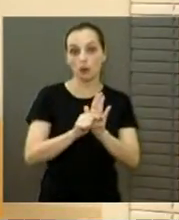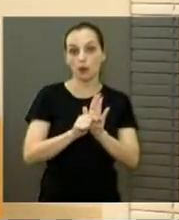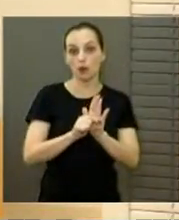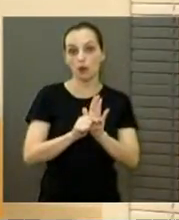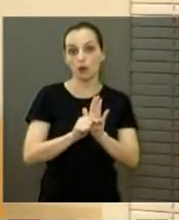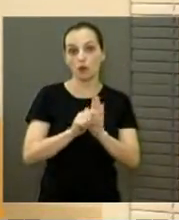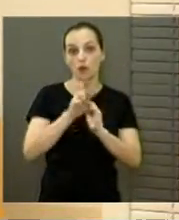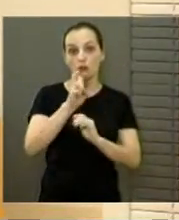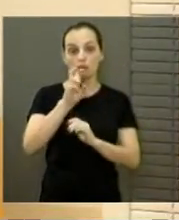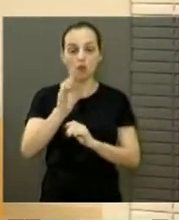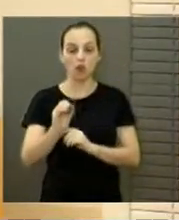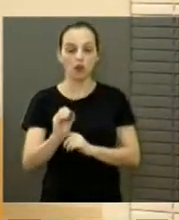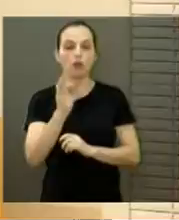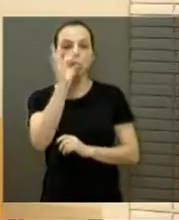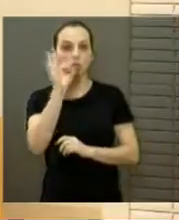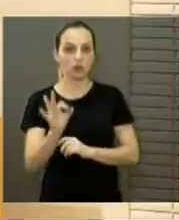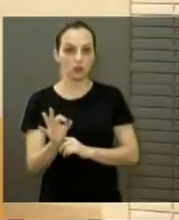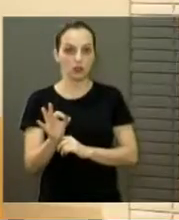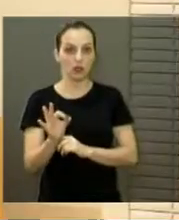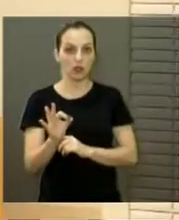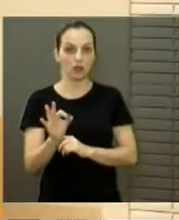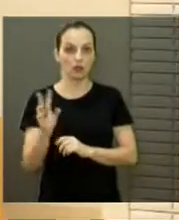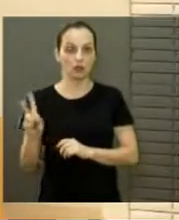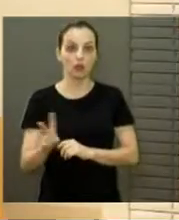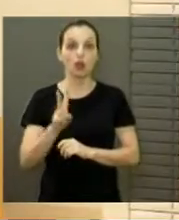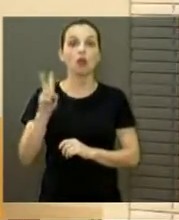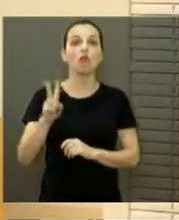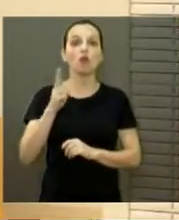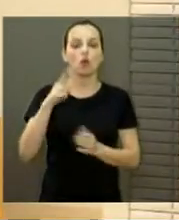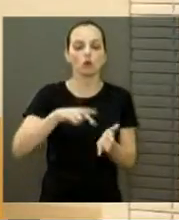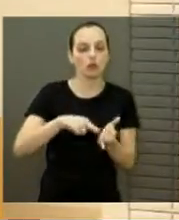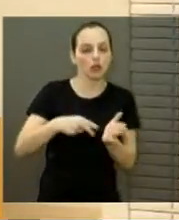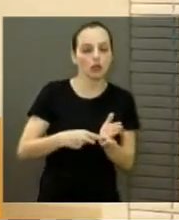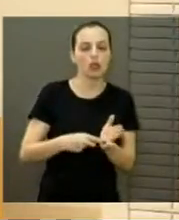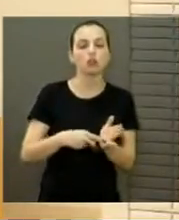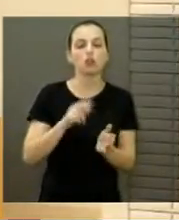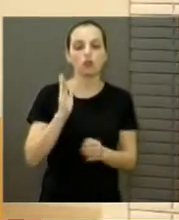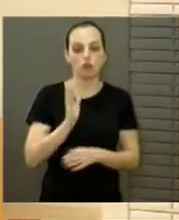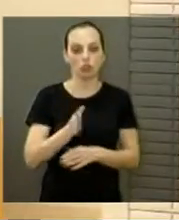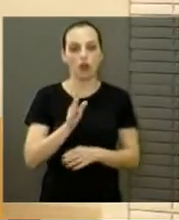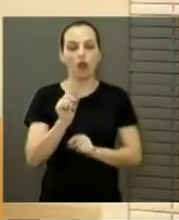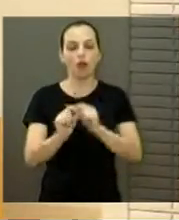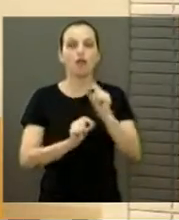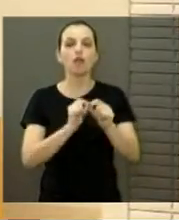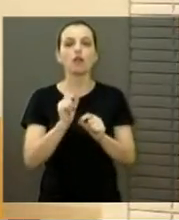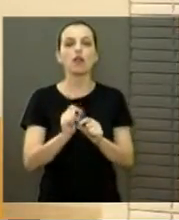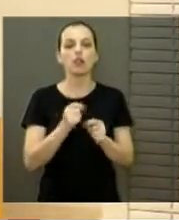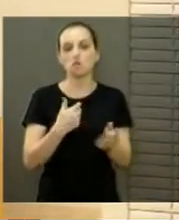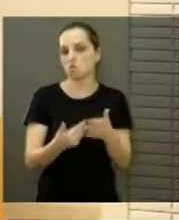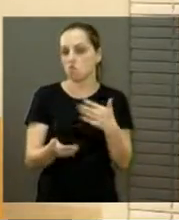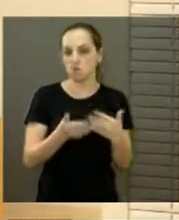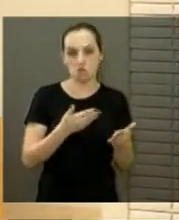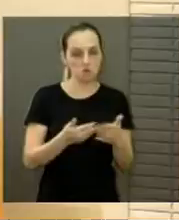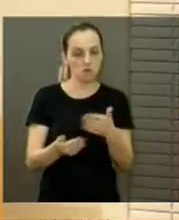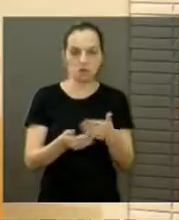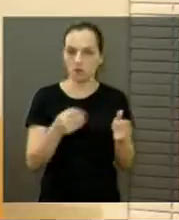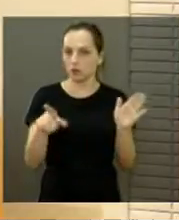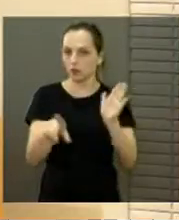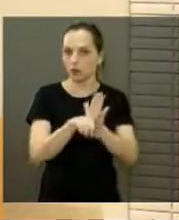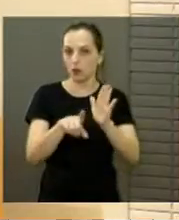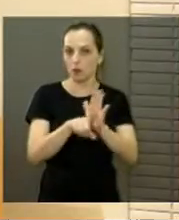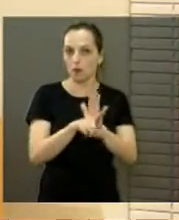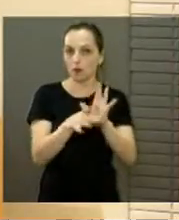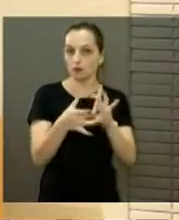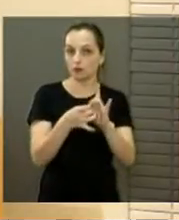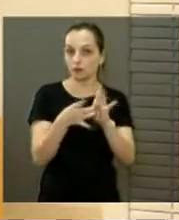casa dos 50%, que eu já acho que é um valor bastante significativo, né, de qualquer forma, essa lei vai ser